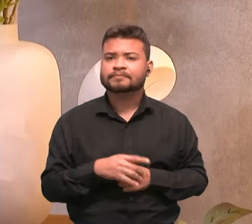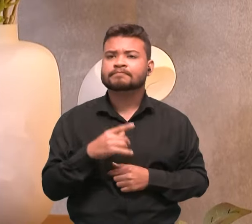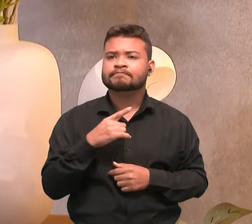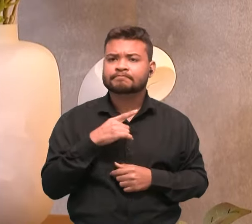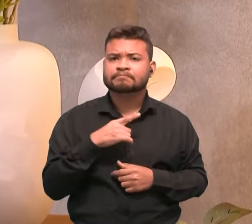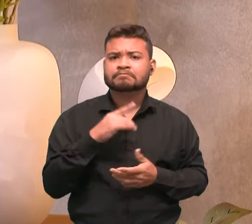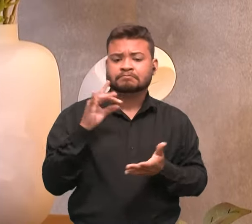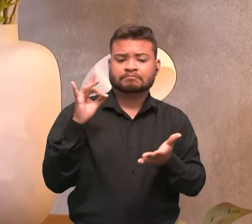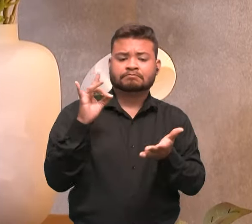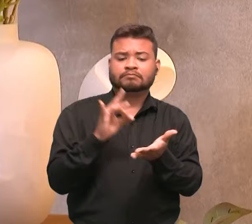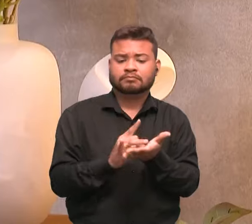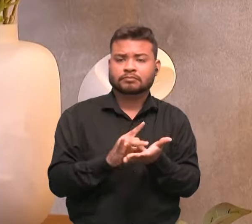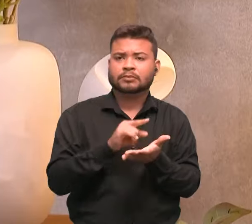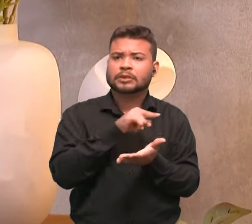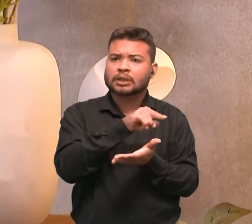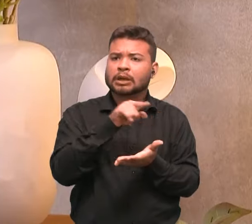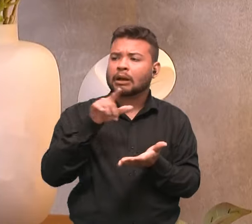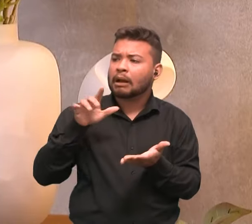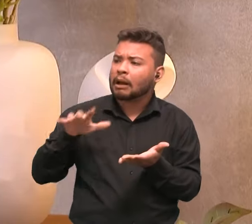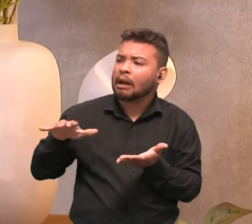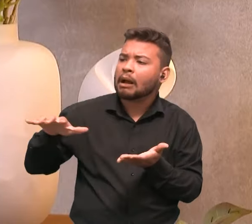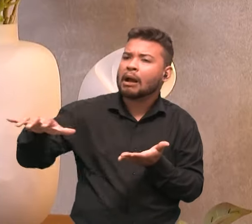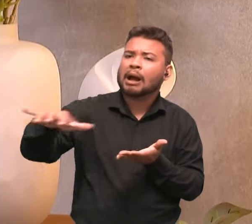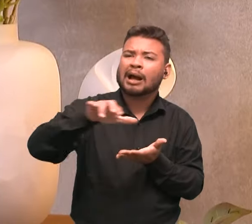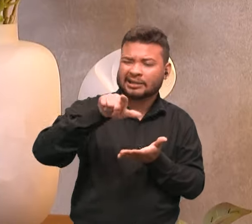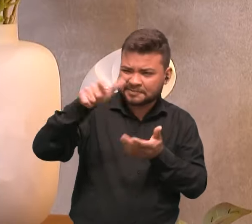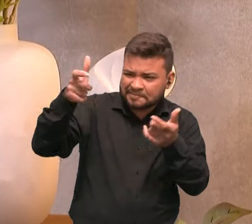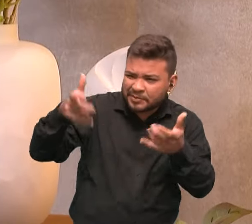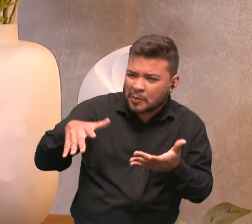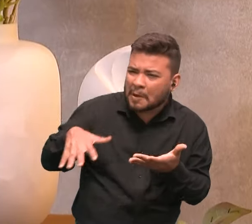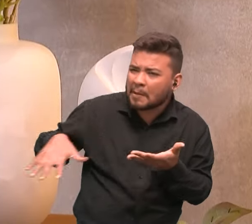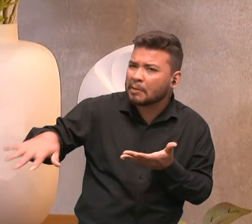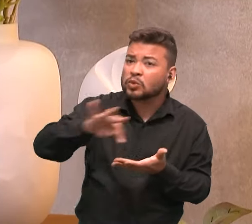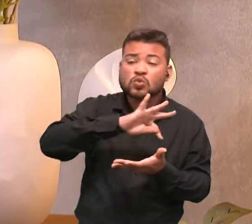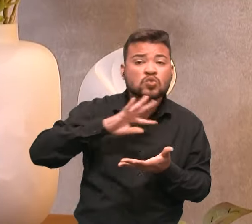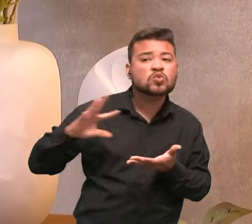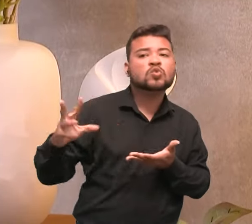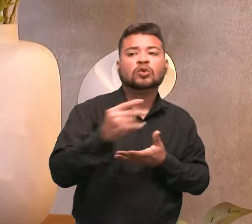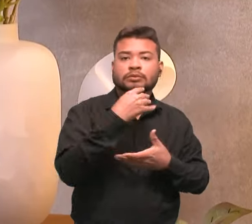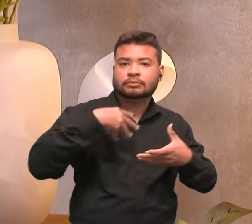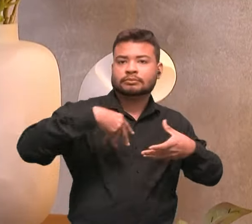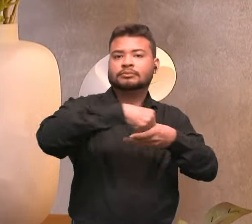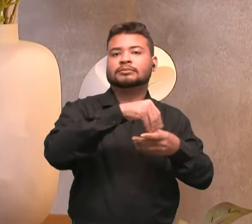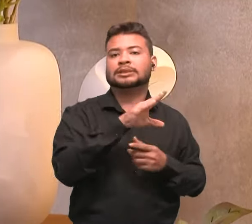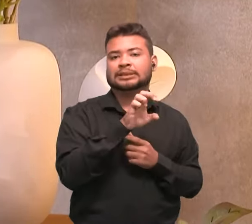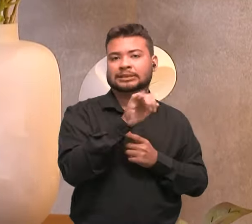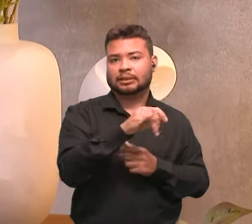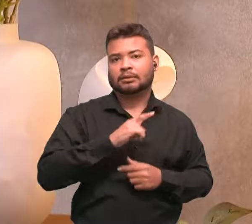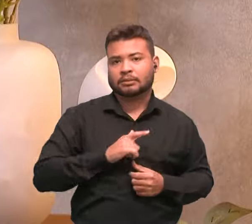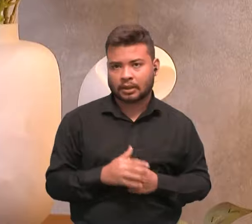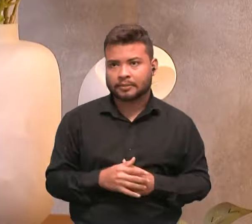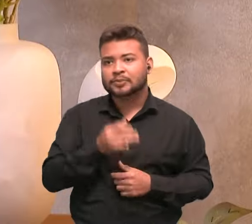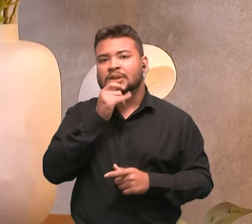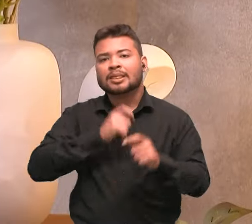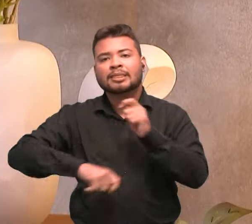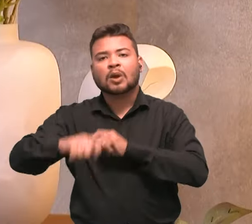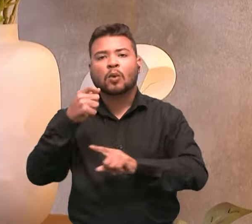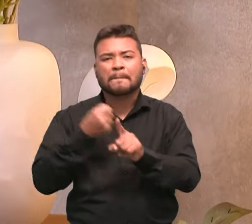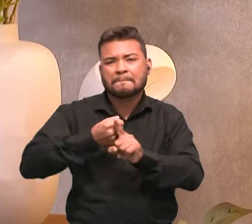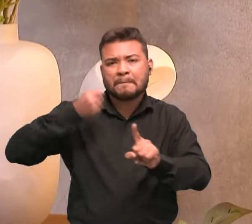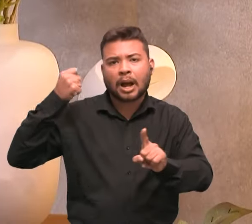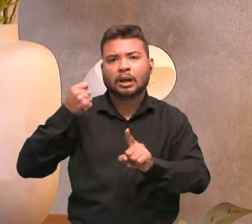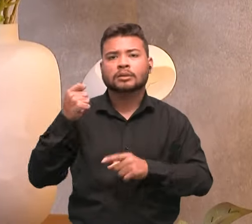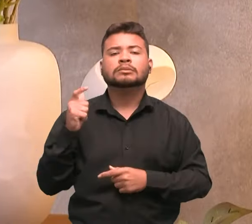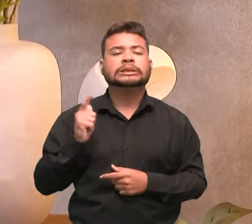materialidade representada de tudo isso que você falou. Então, quando a gente trata de negócios de impacto, nós temos empresas